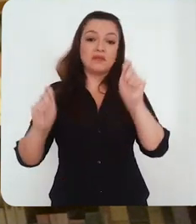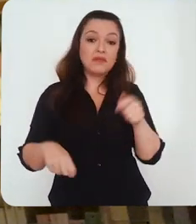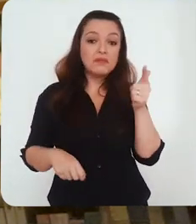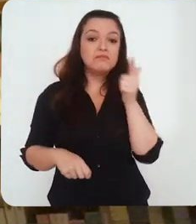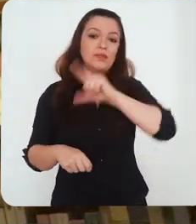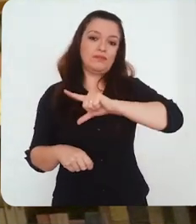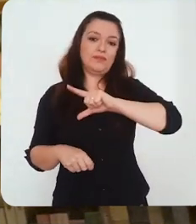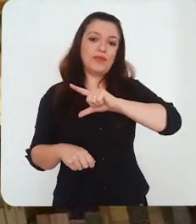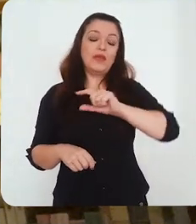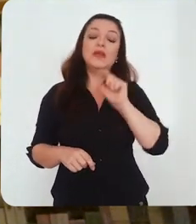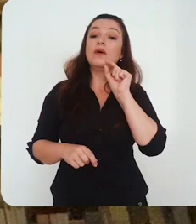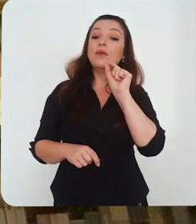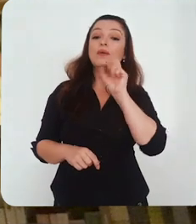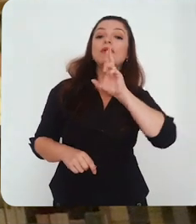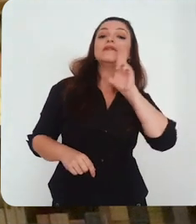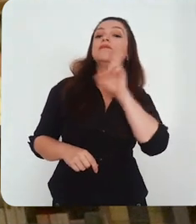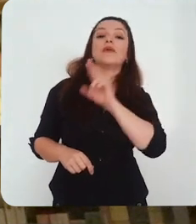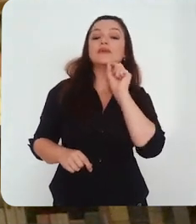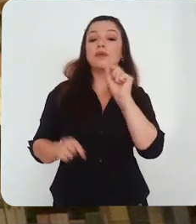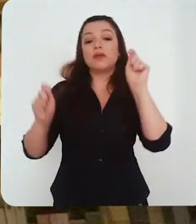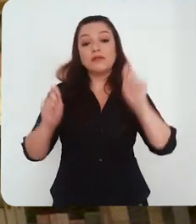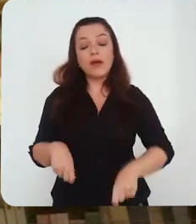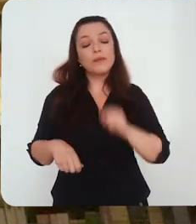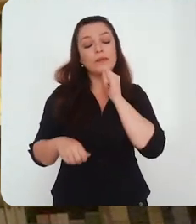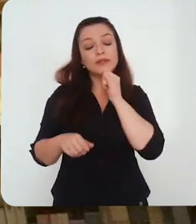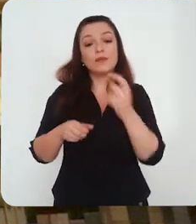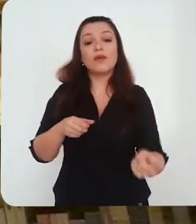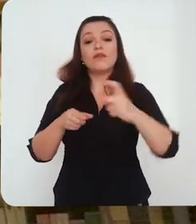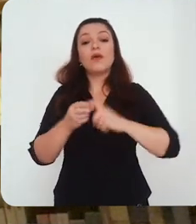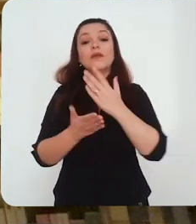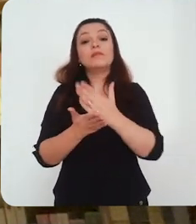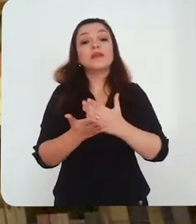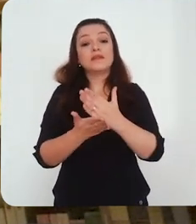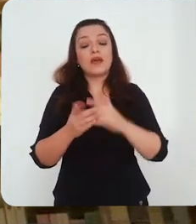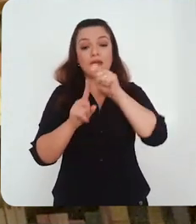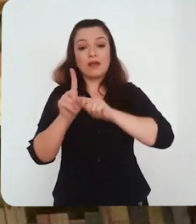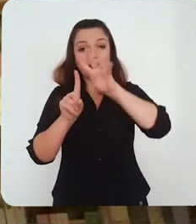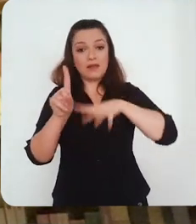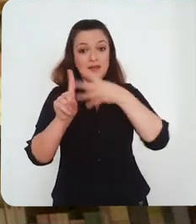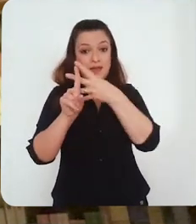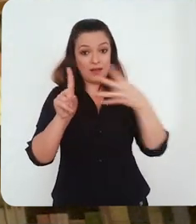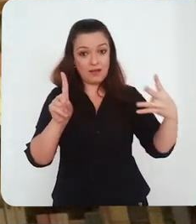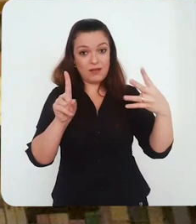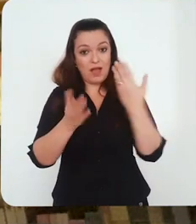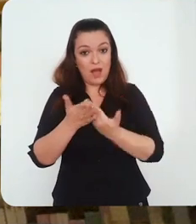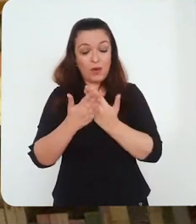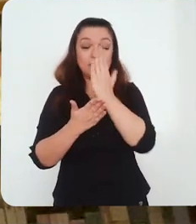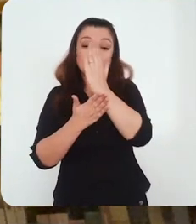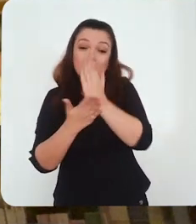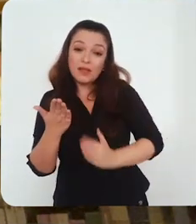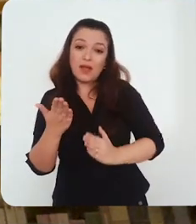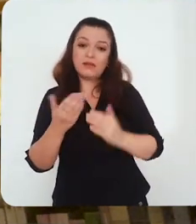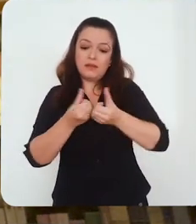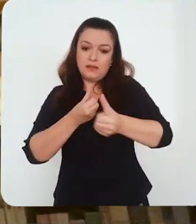dar uma resposta a isso. Uma resposta que possa levar em conta uma eventual retomada de parte do calendário desse semestre,